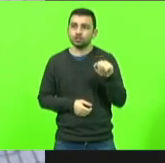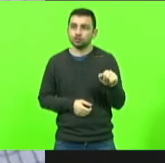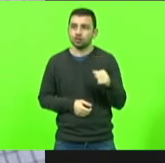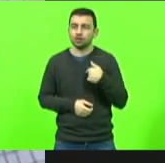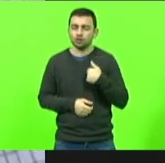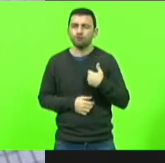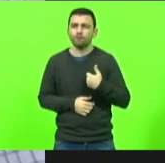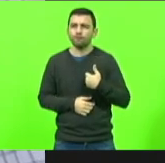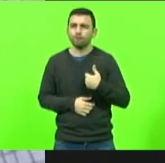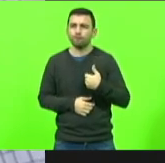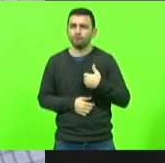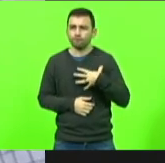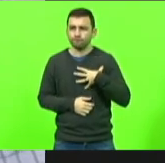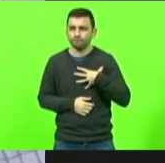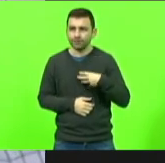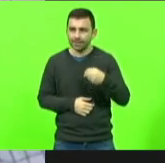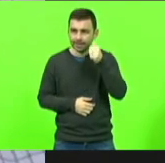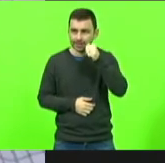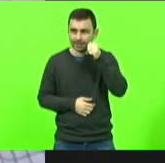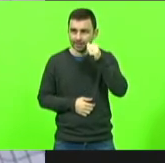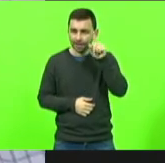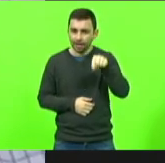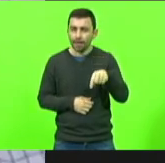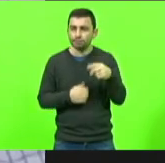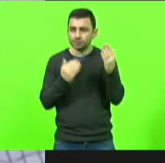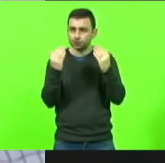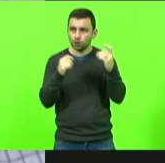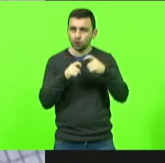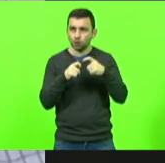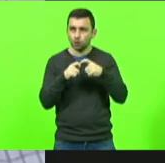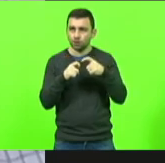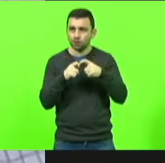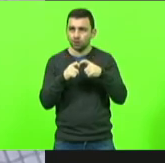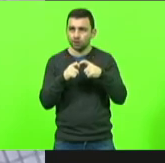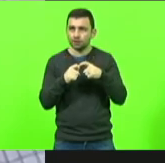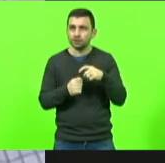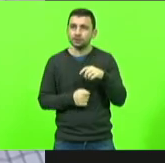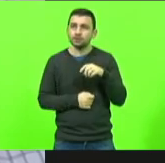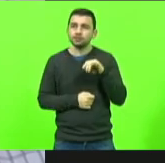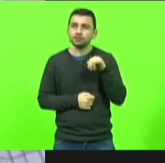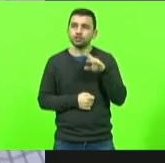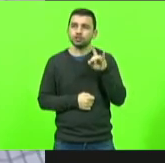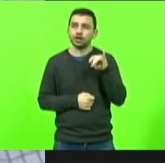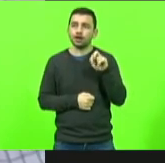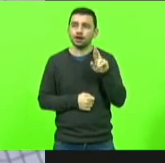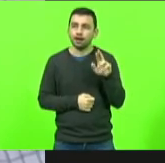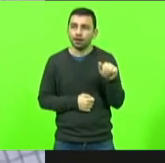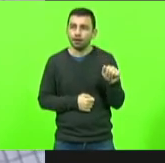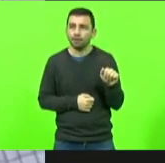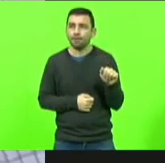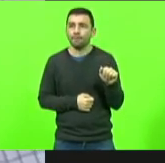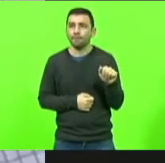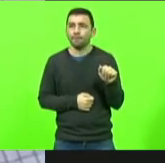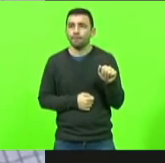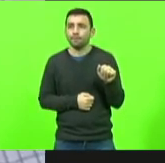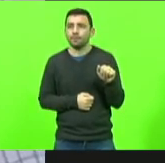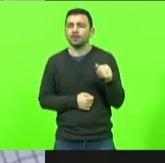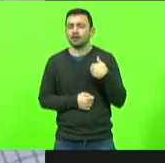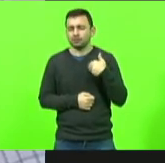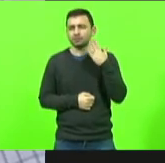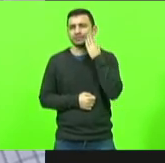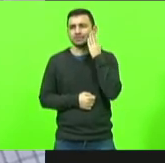filha que é psicóloga a Andiara Sopel isso aí da